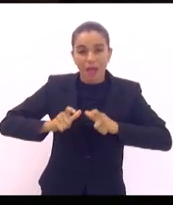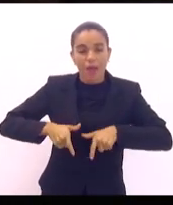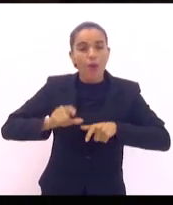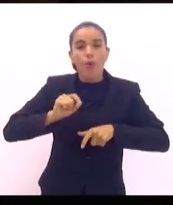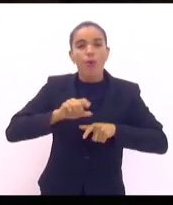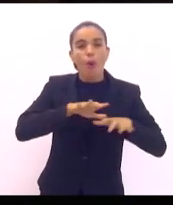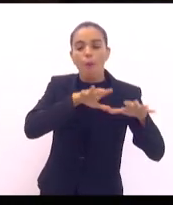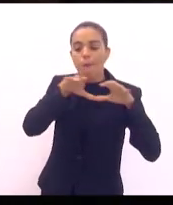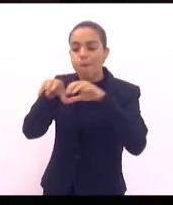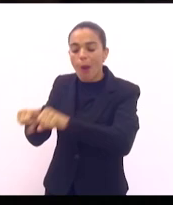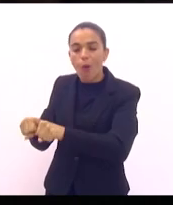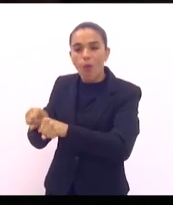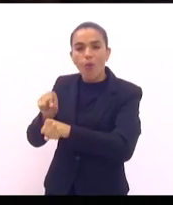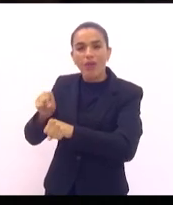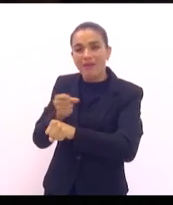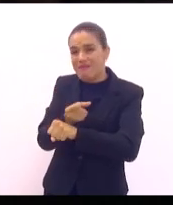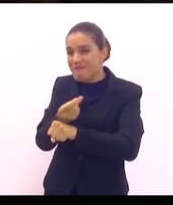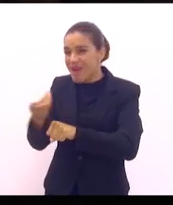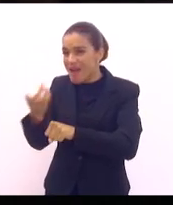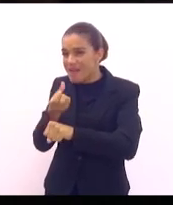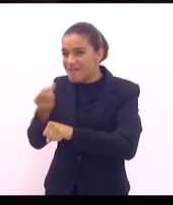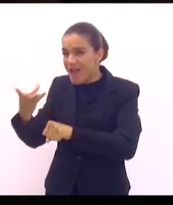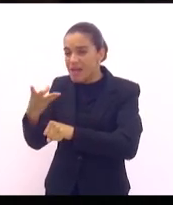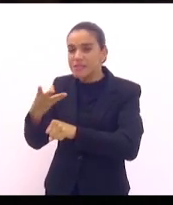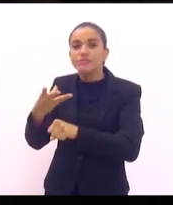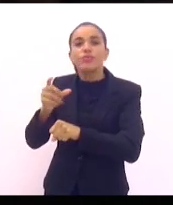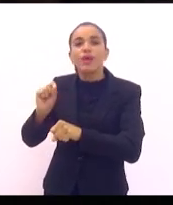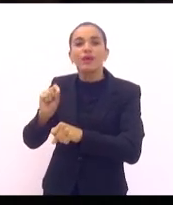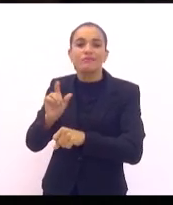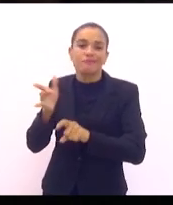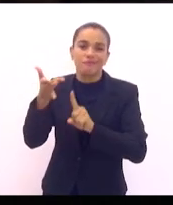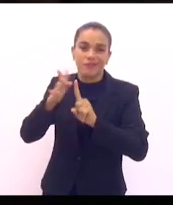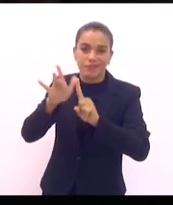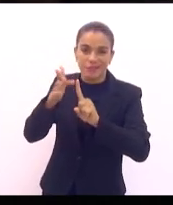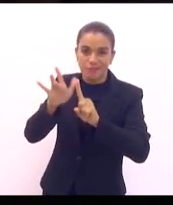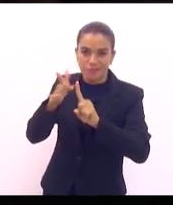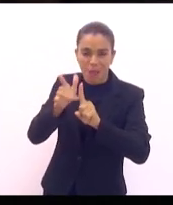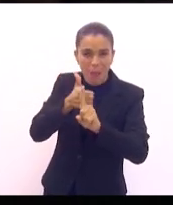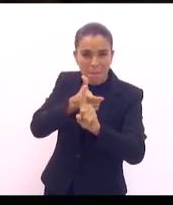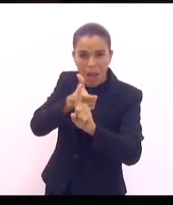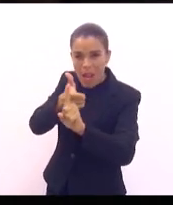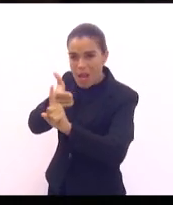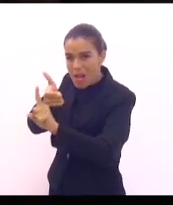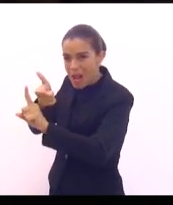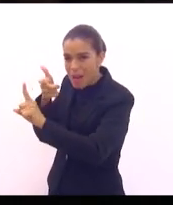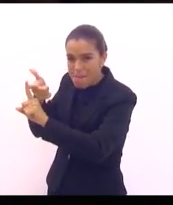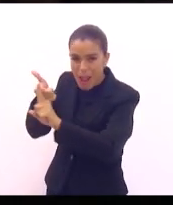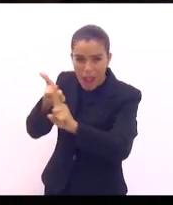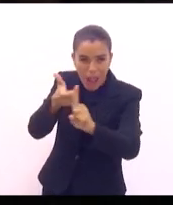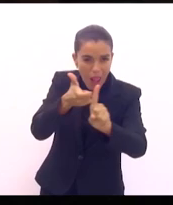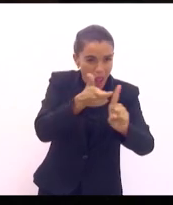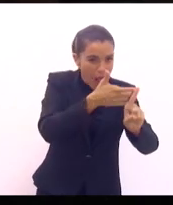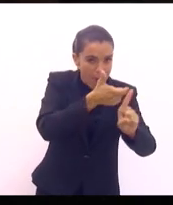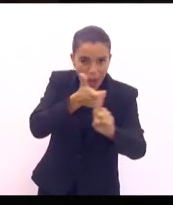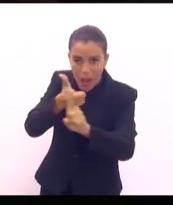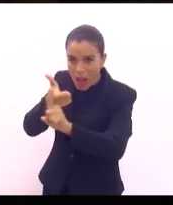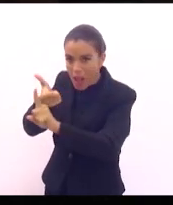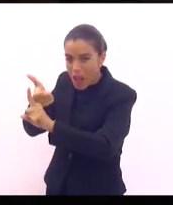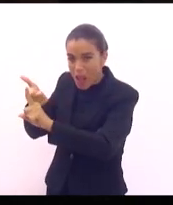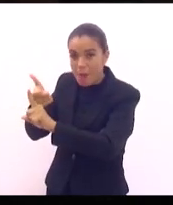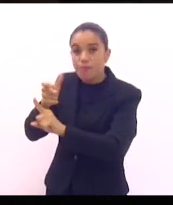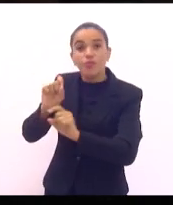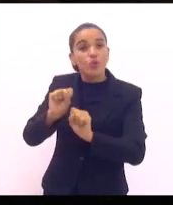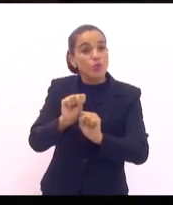centenas e centenas de vítimas, um massacre, inclusive num